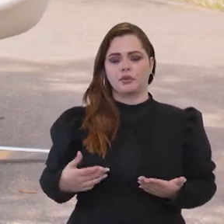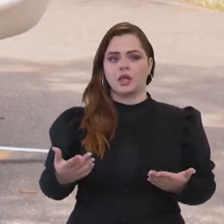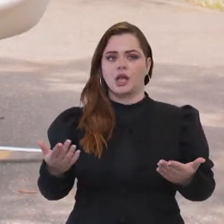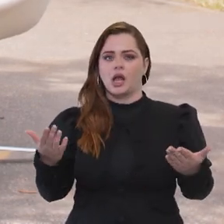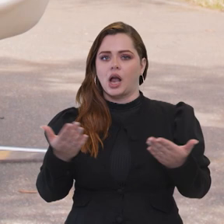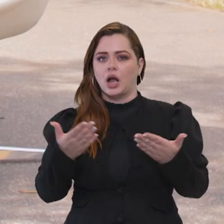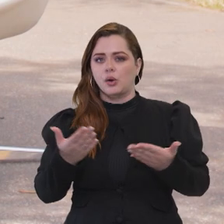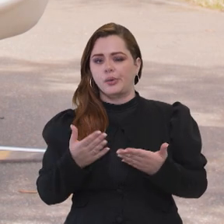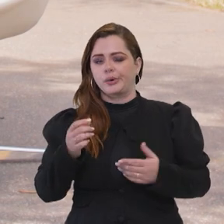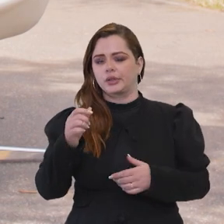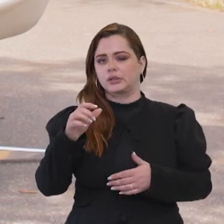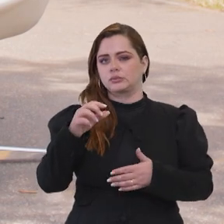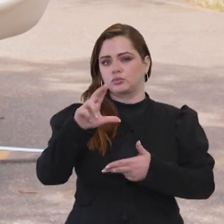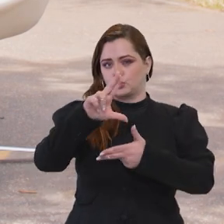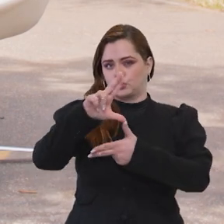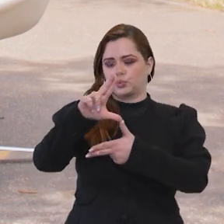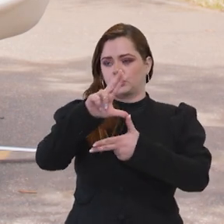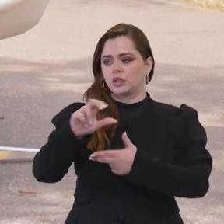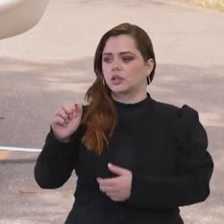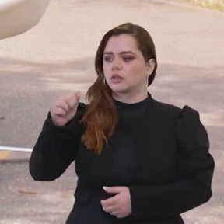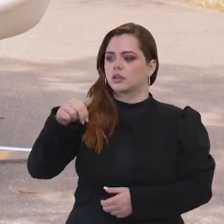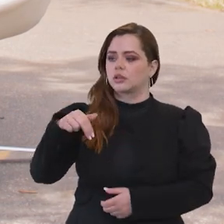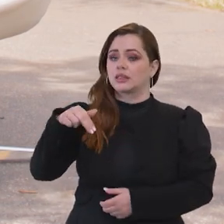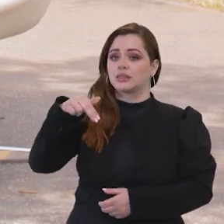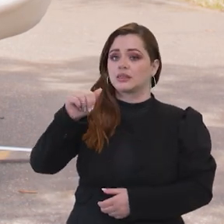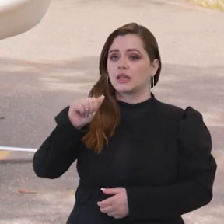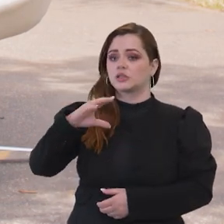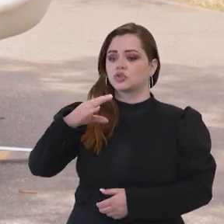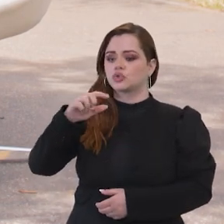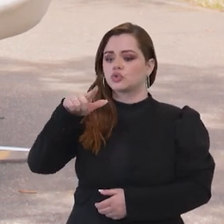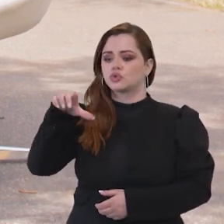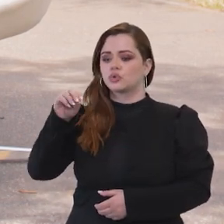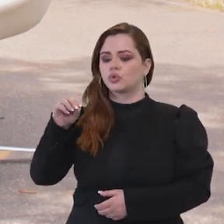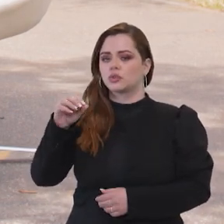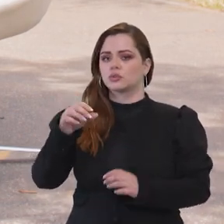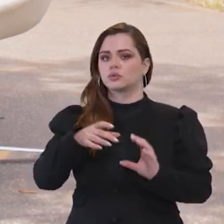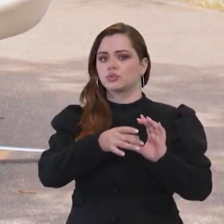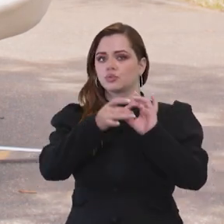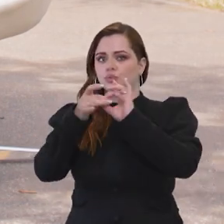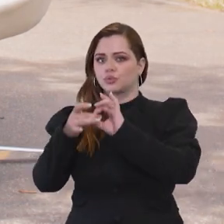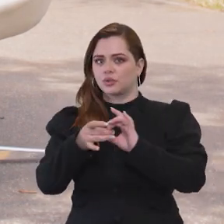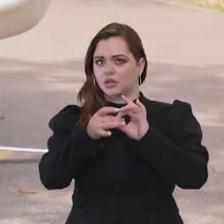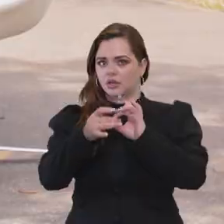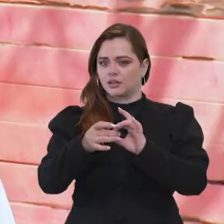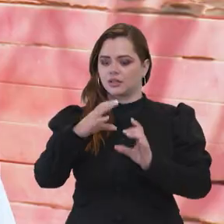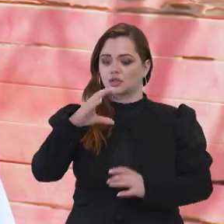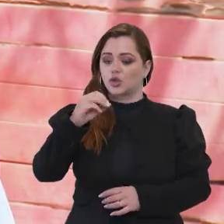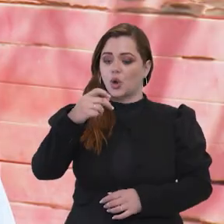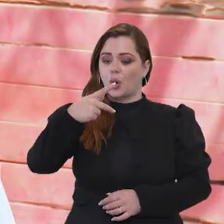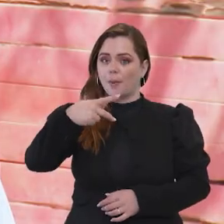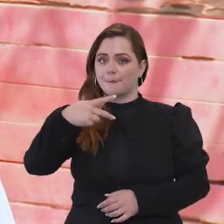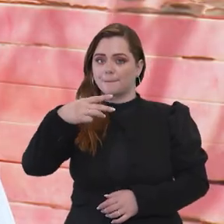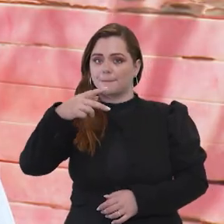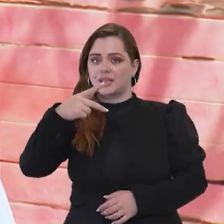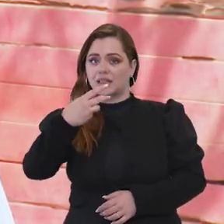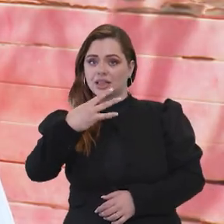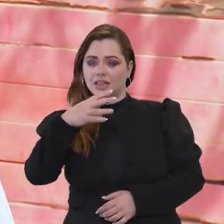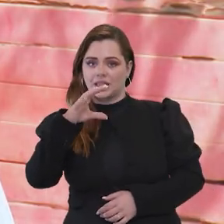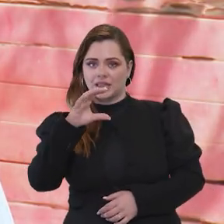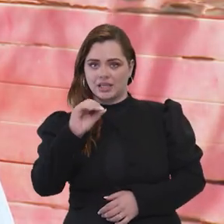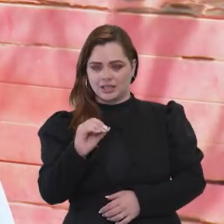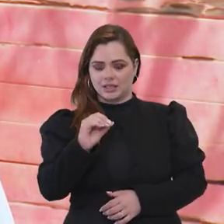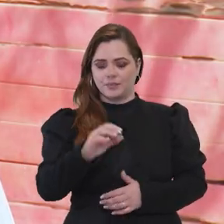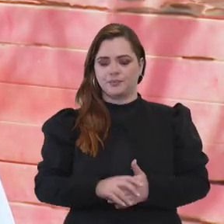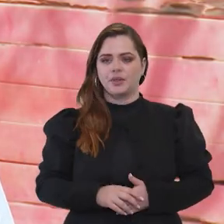Nações Unidas escolheram, anunciaram o Brasil como sede da COP30 para ser Belém, do Pará, como anfitriã